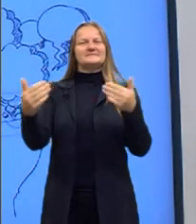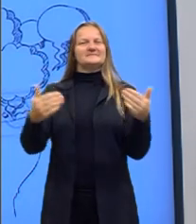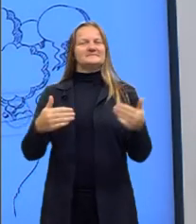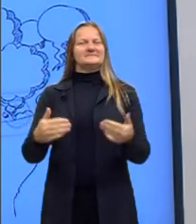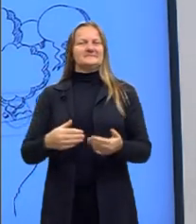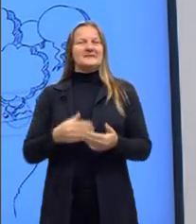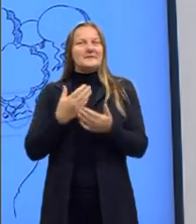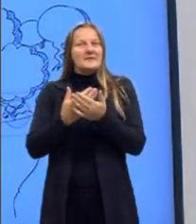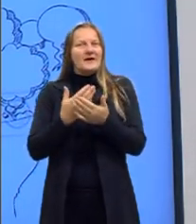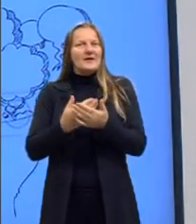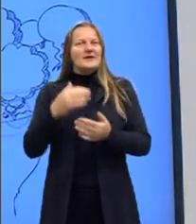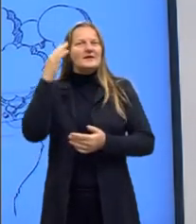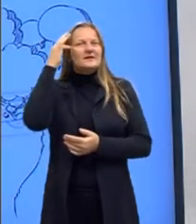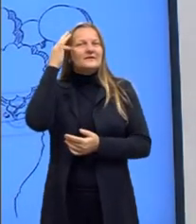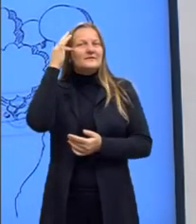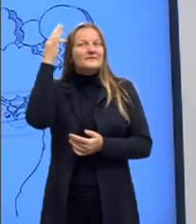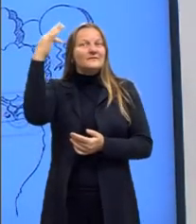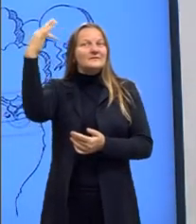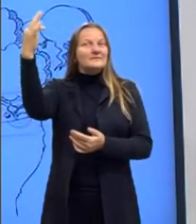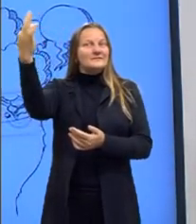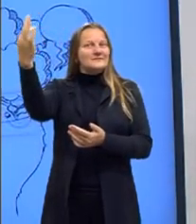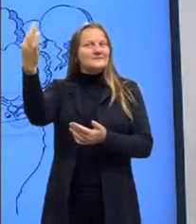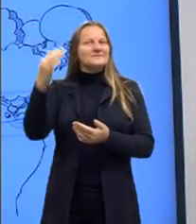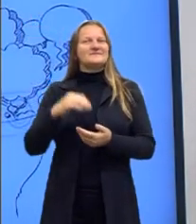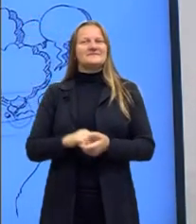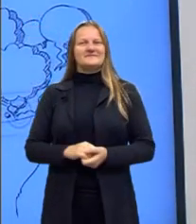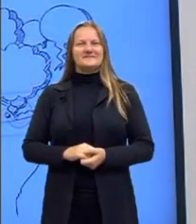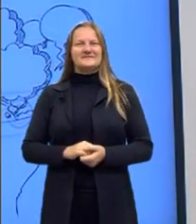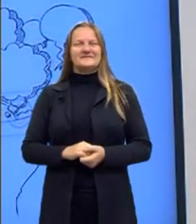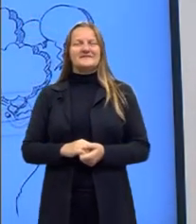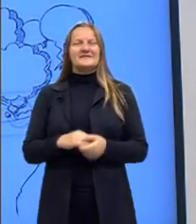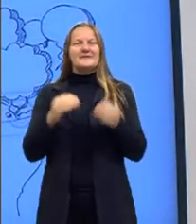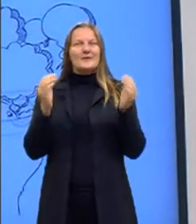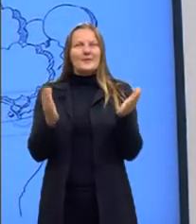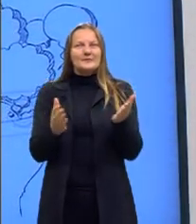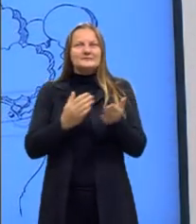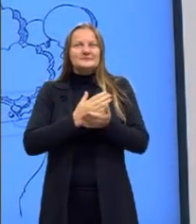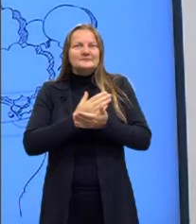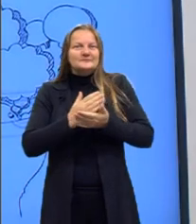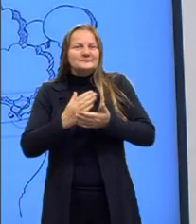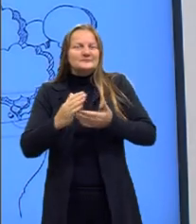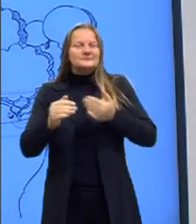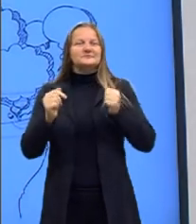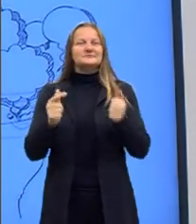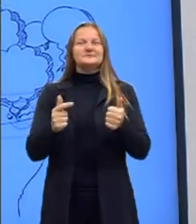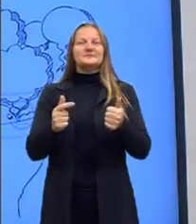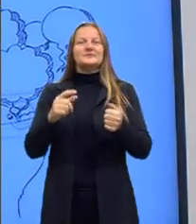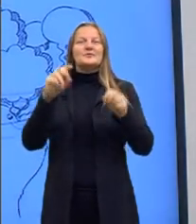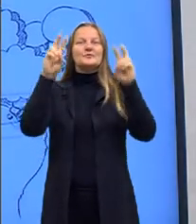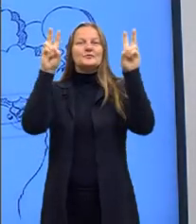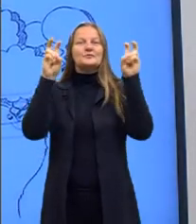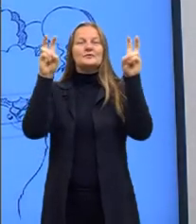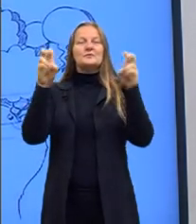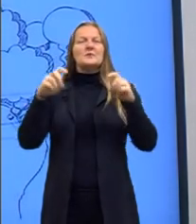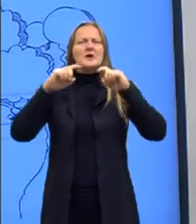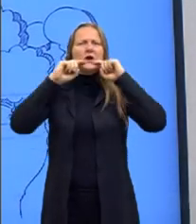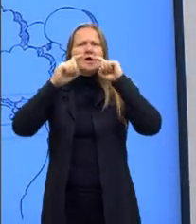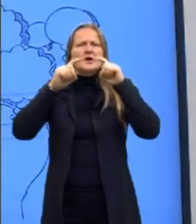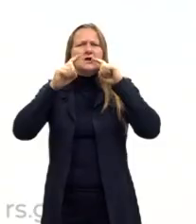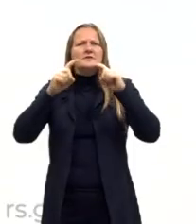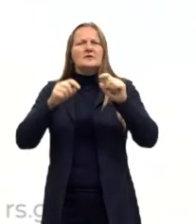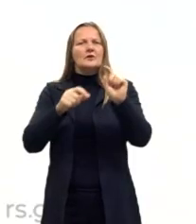-vindas para mais uma aula de filosofia. Vamos lá, hoje vamos tratar sobre crítica à